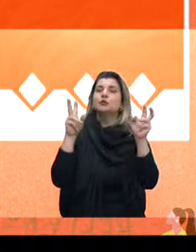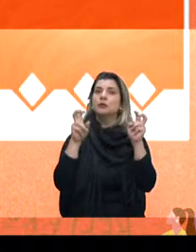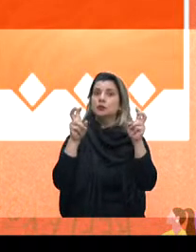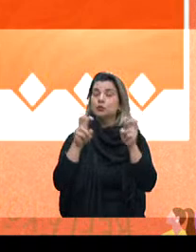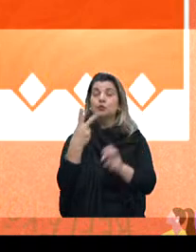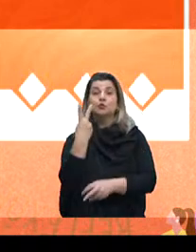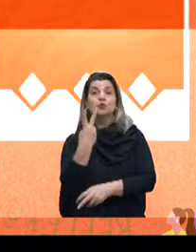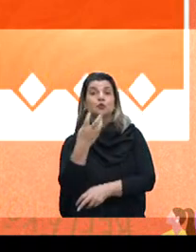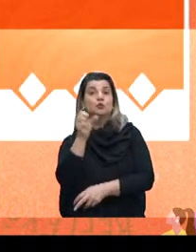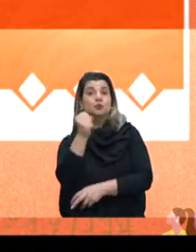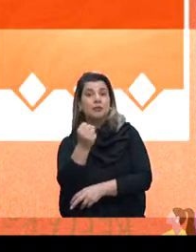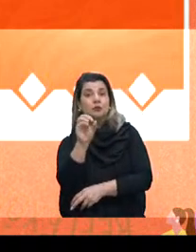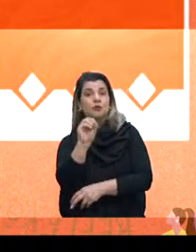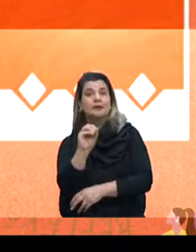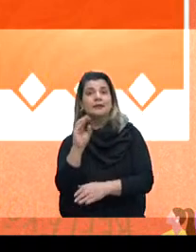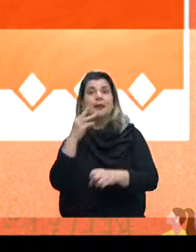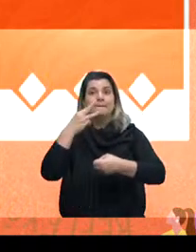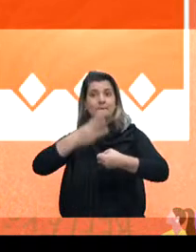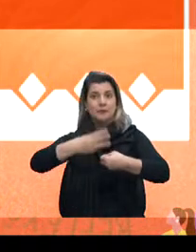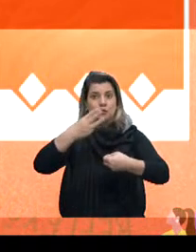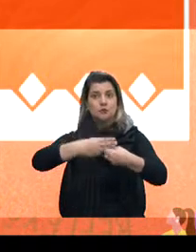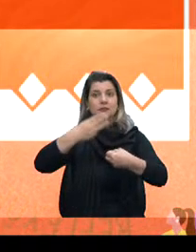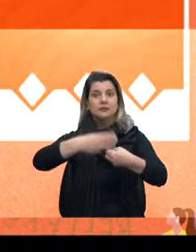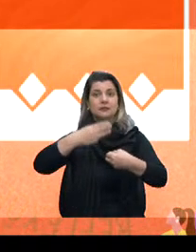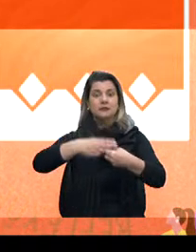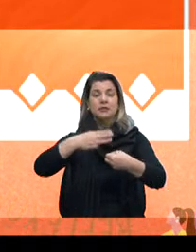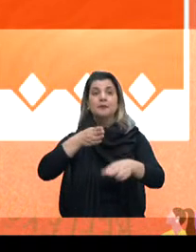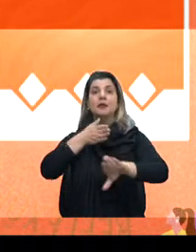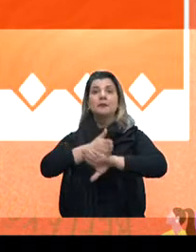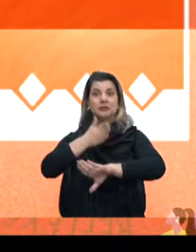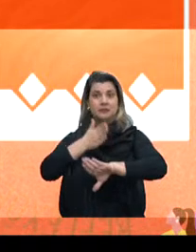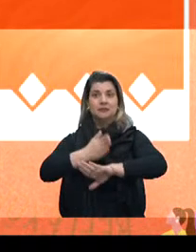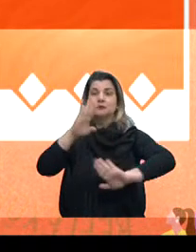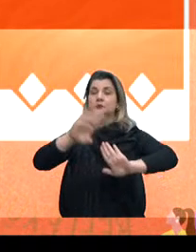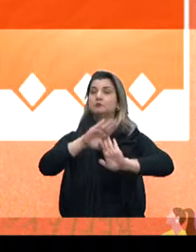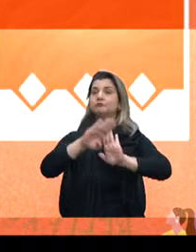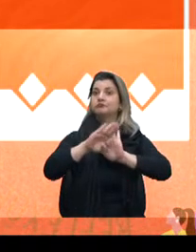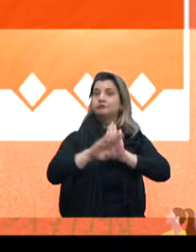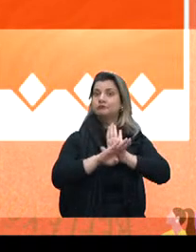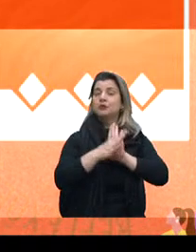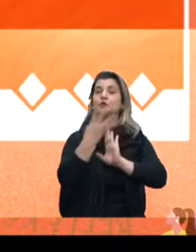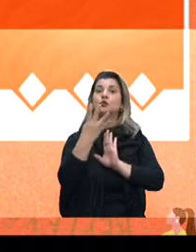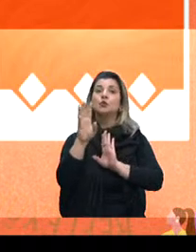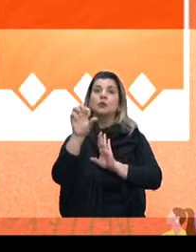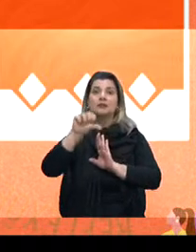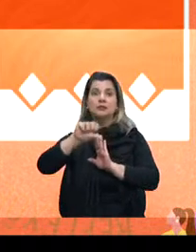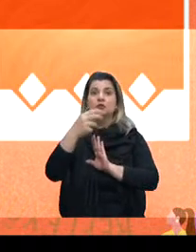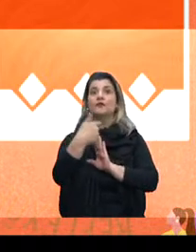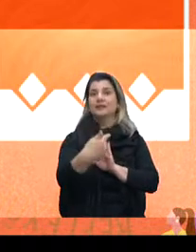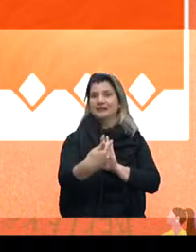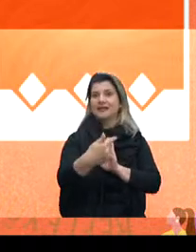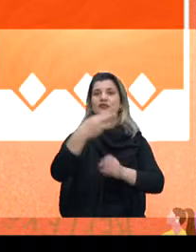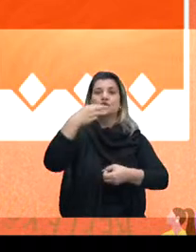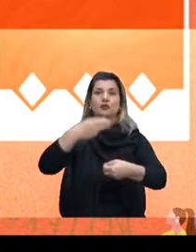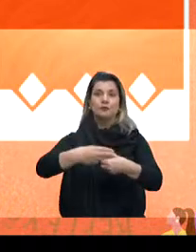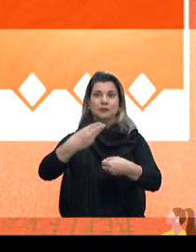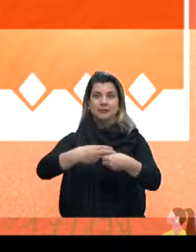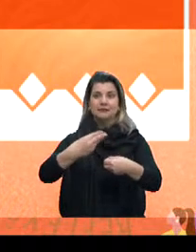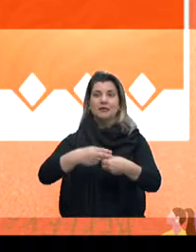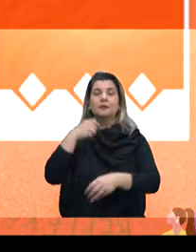280 municípios que participam do programa dos 497 municípios gaúchos.